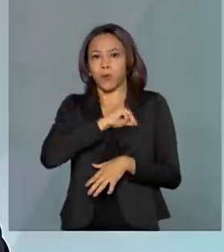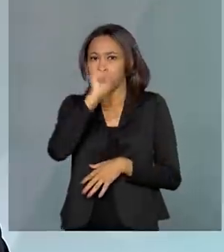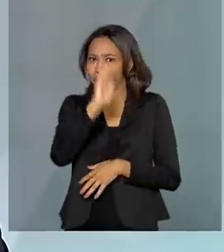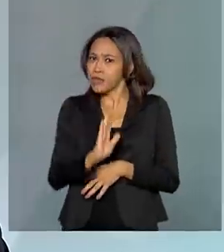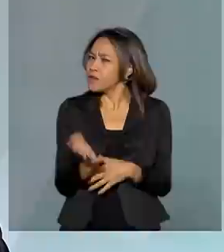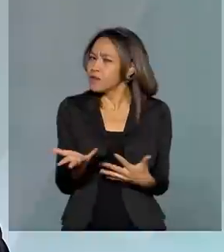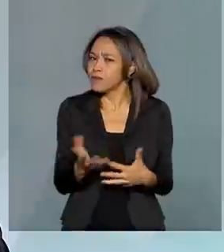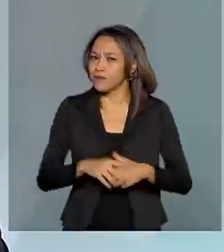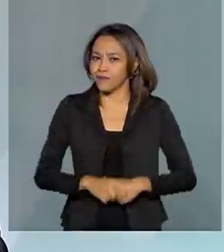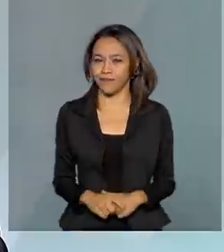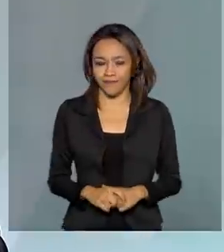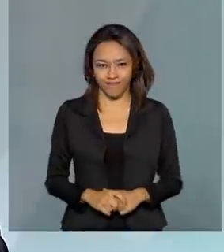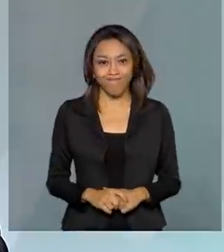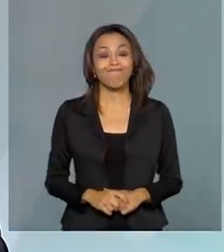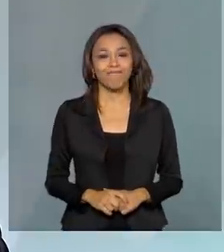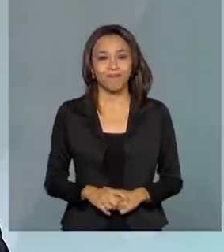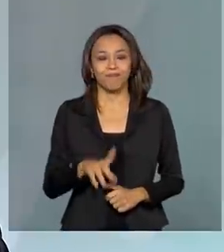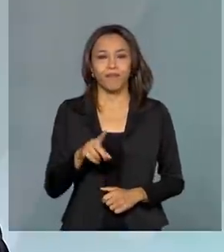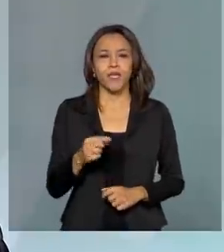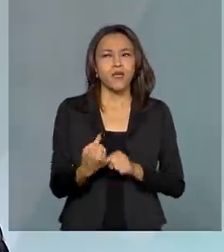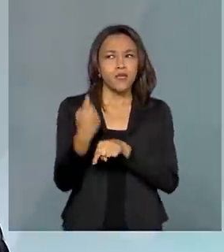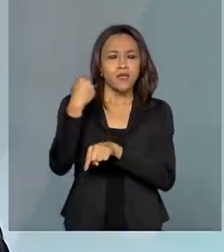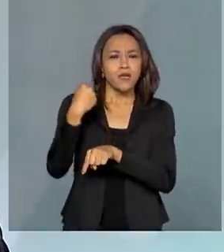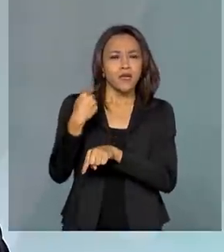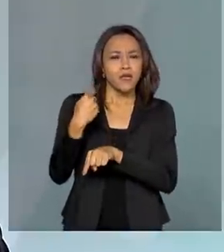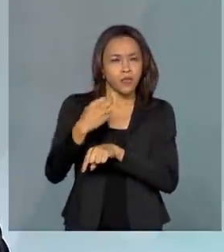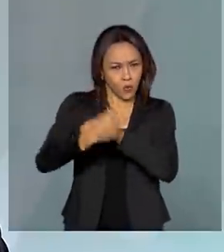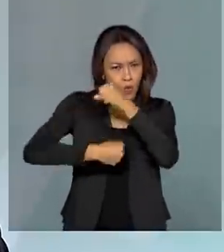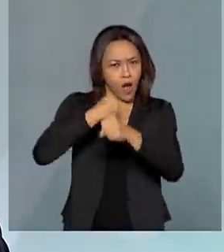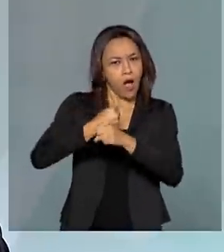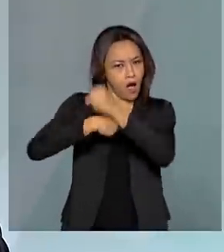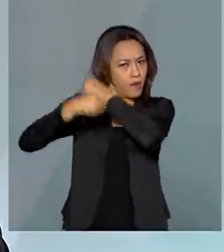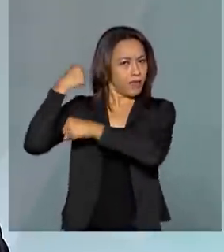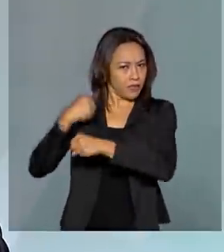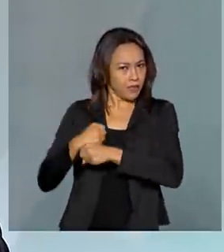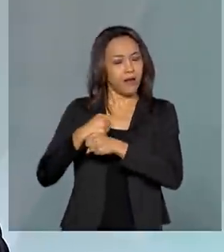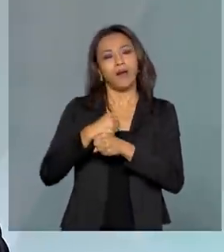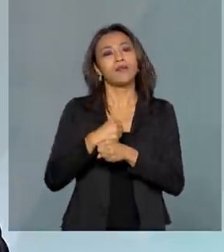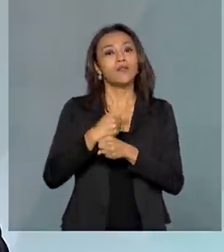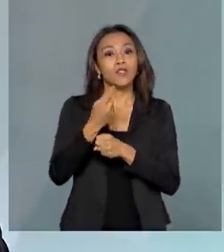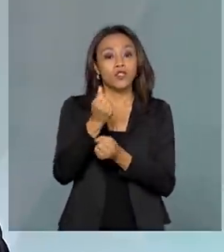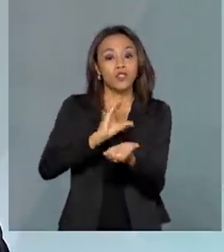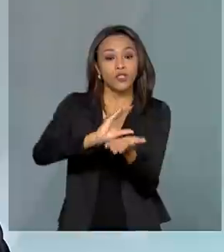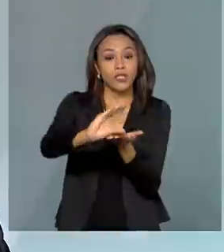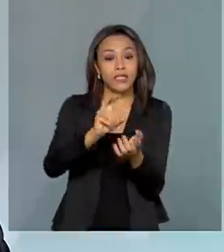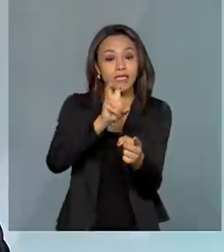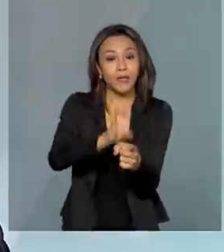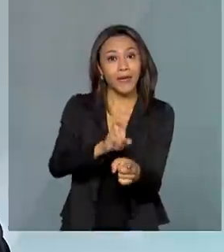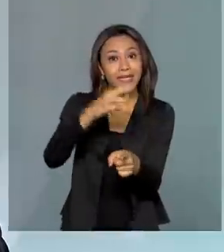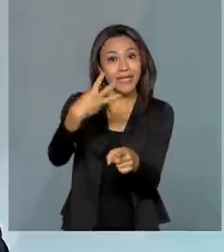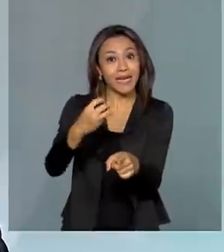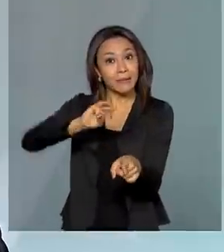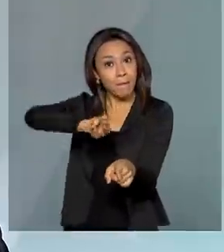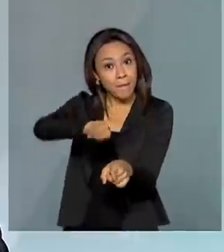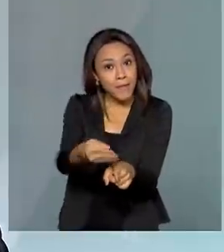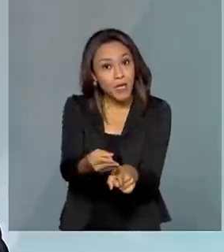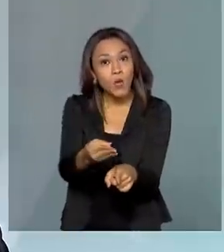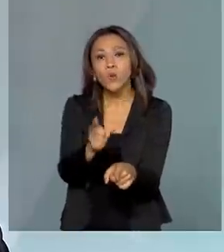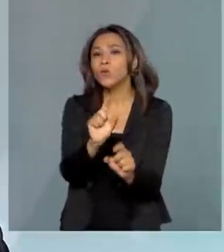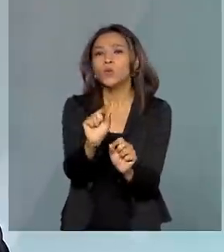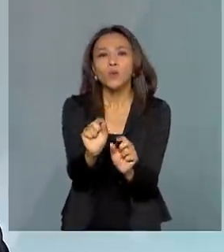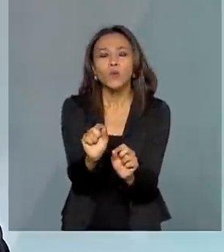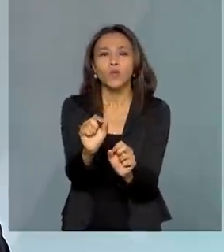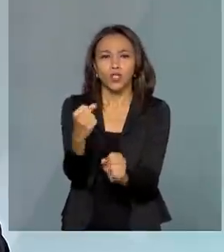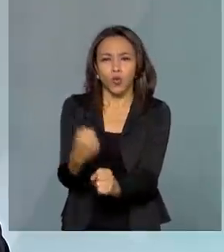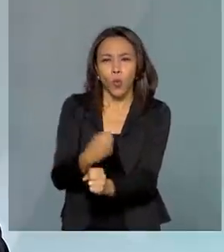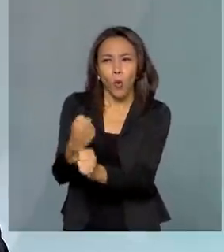Então, Paulo, no ano de 2020, nós investimos cerca de 53 milhões em obras de conservação